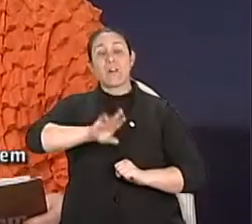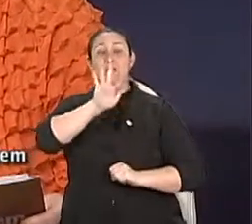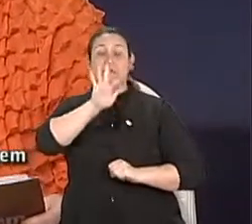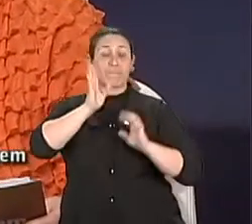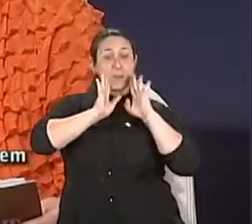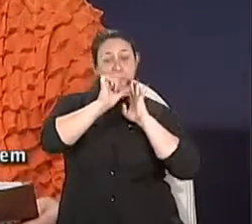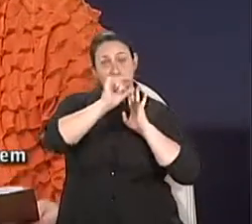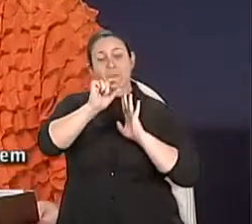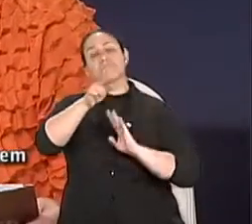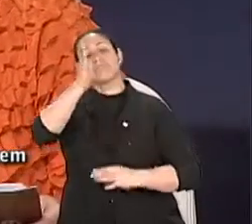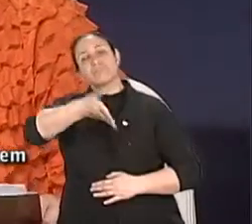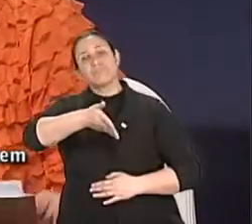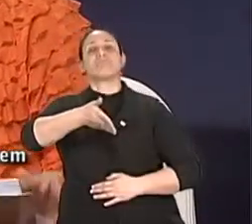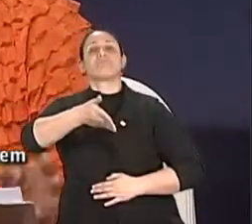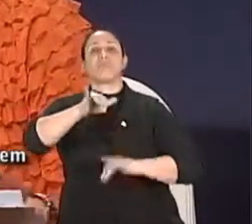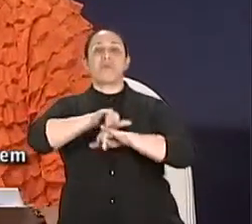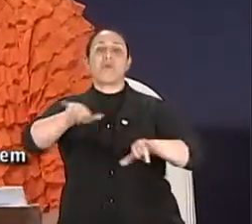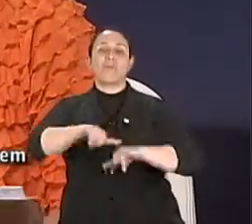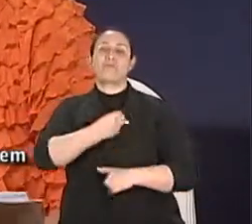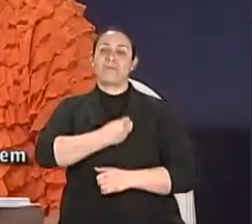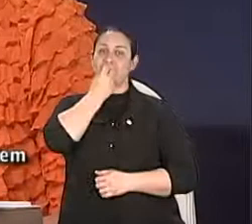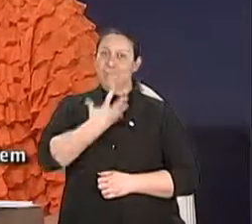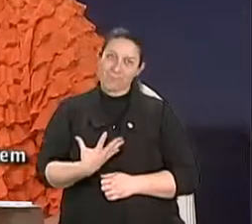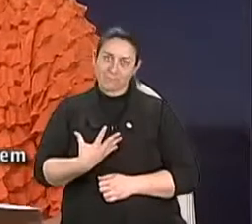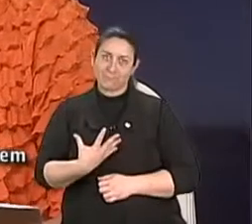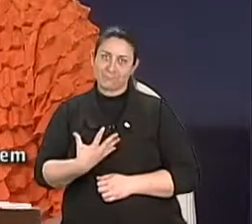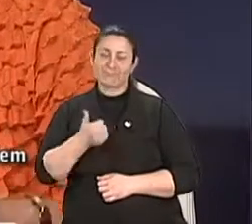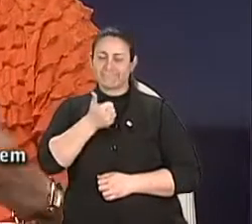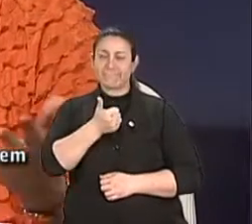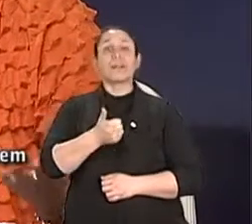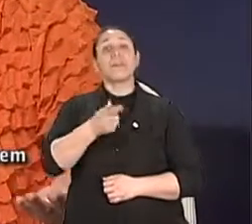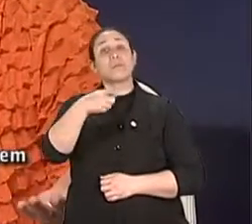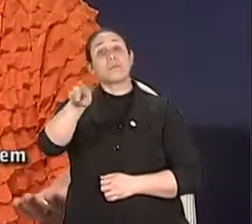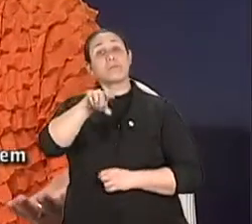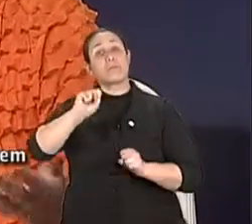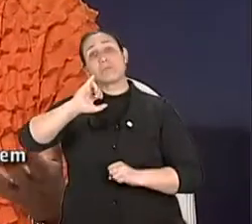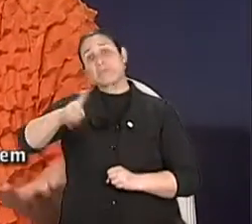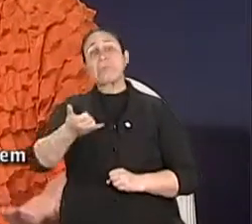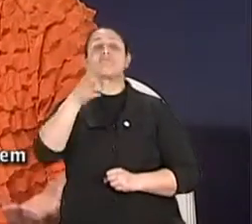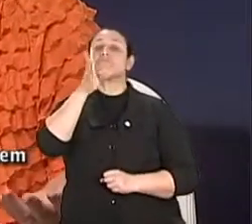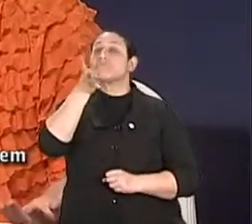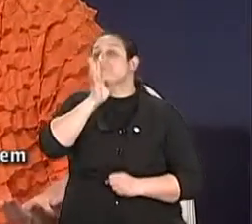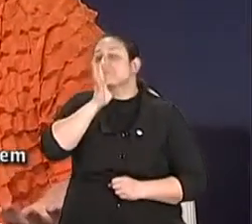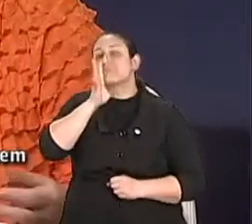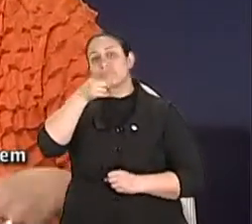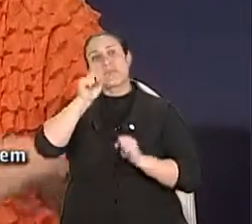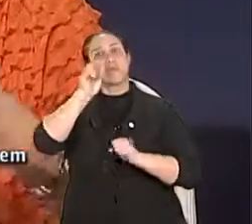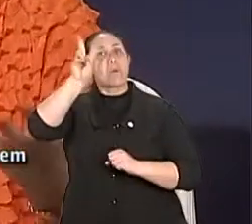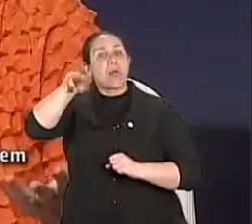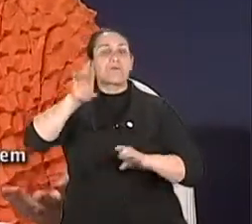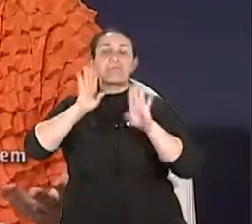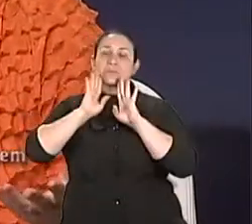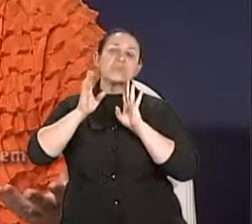.com.br. Programa Viva Bem Tudo Junto. Que vocês podem nos assistir mais uma vez no Facebook